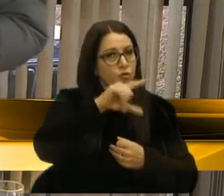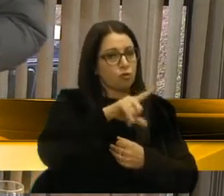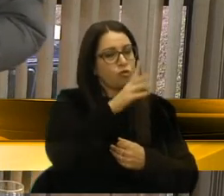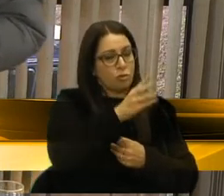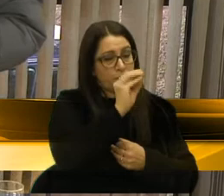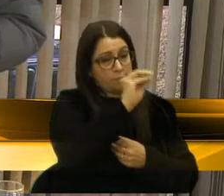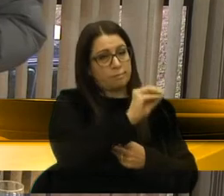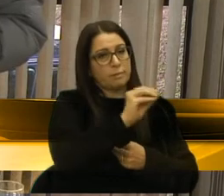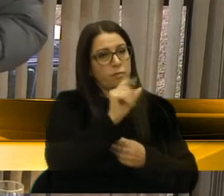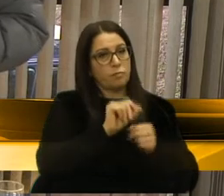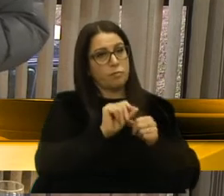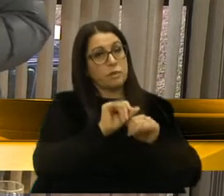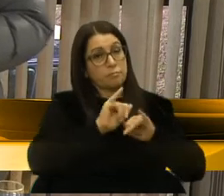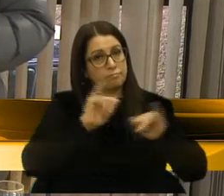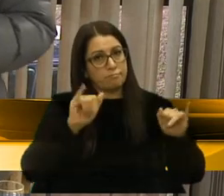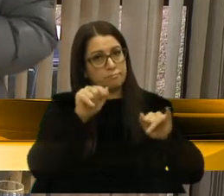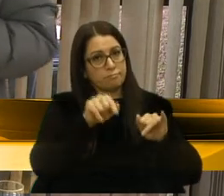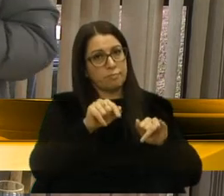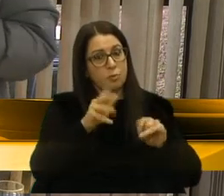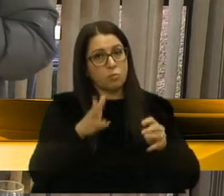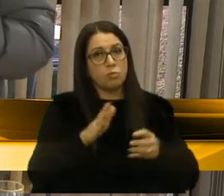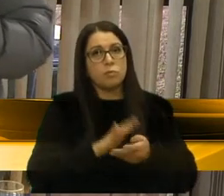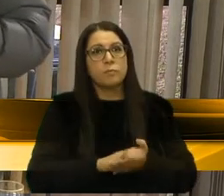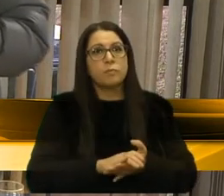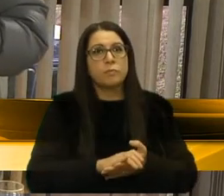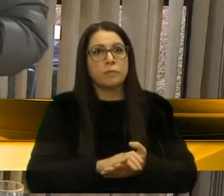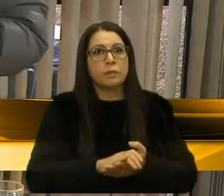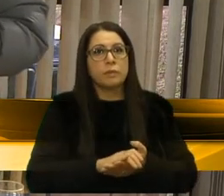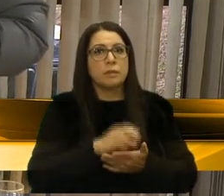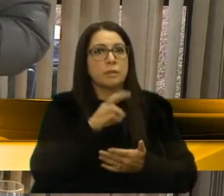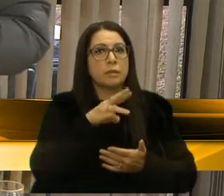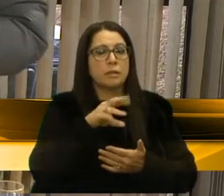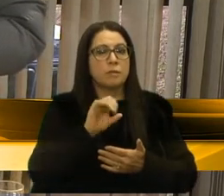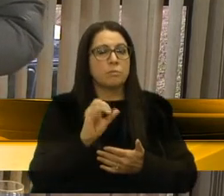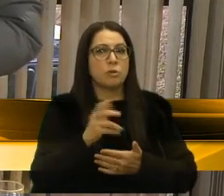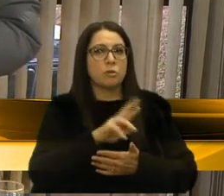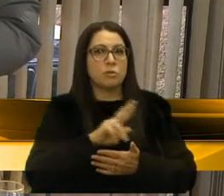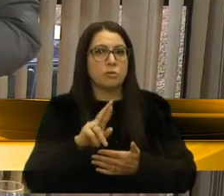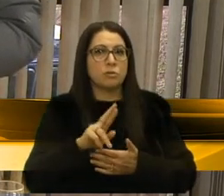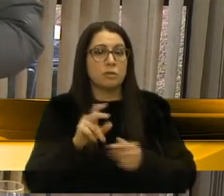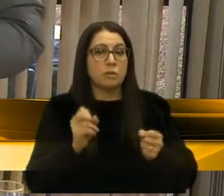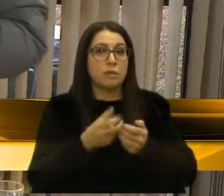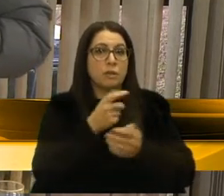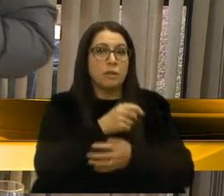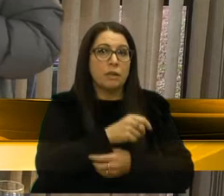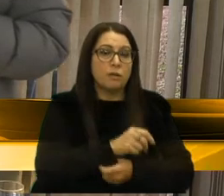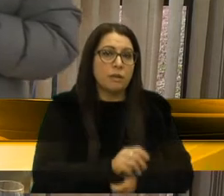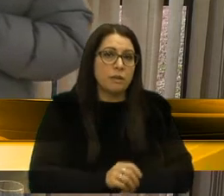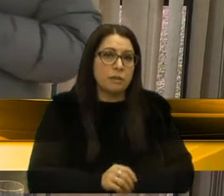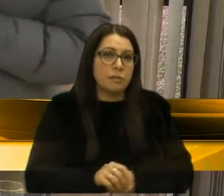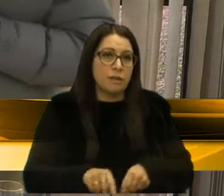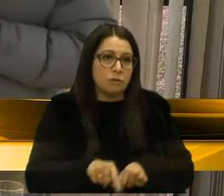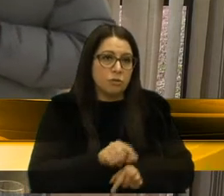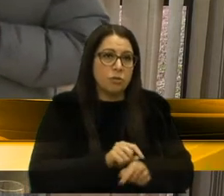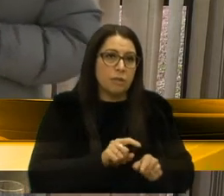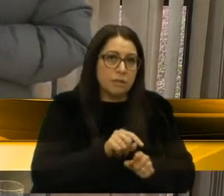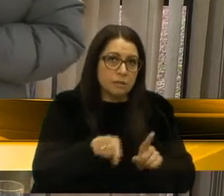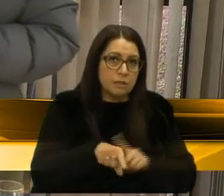resolvi fazer esse pronunciamento de hoje. Então, nos 30 milhões que foi celebrado através do nosso